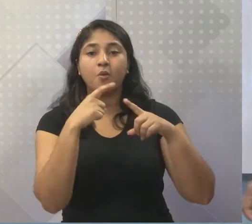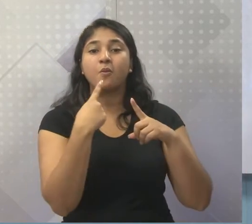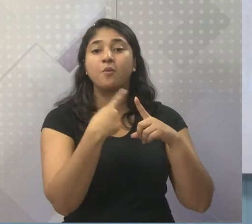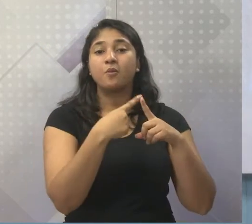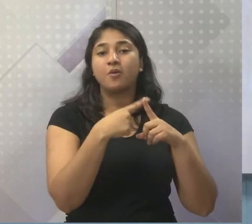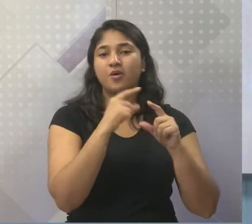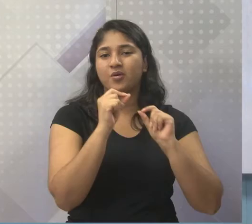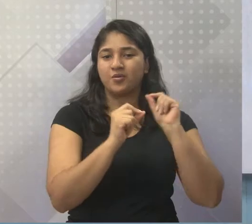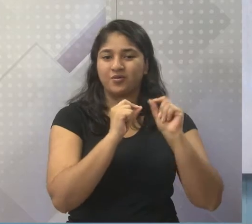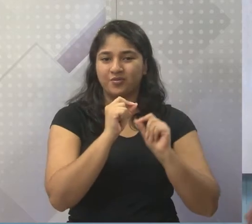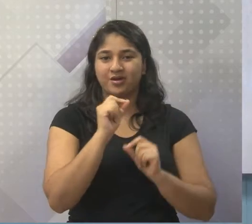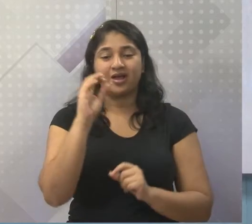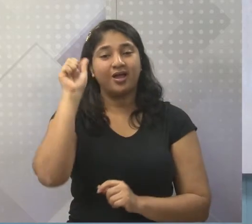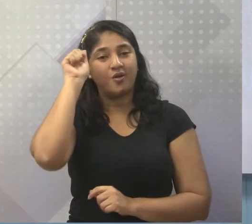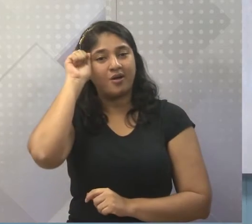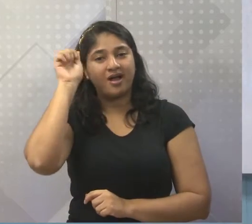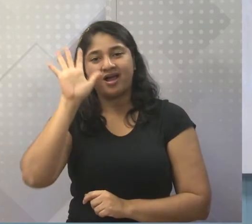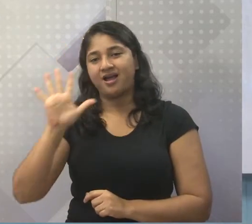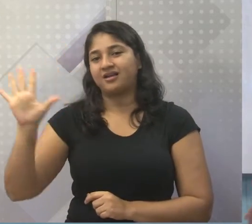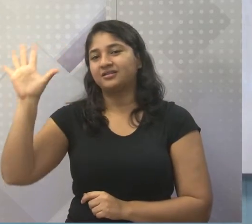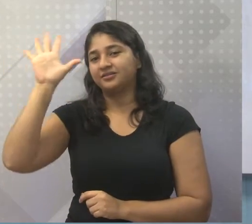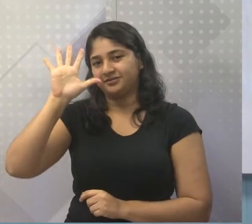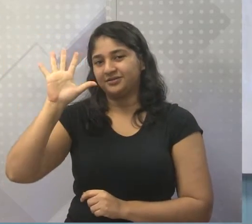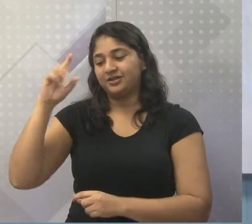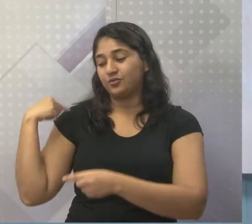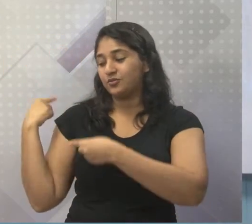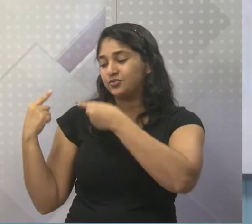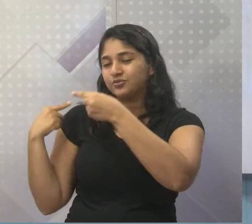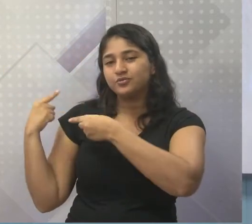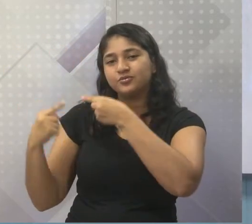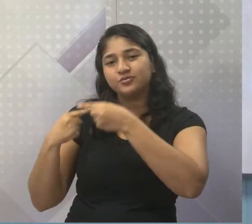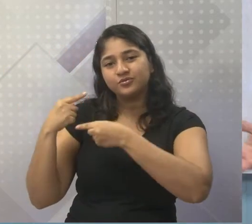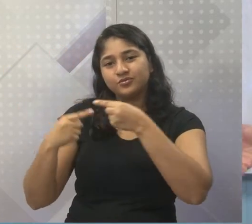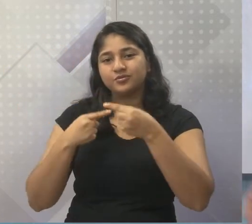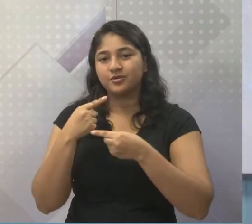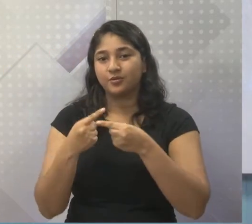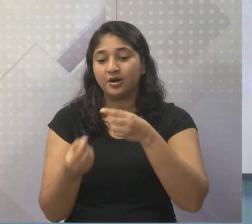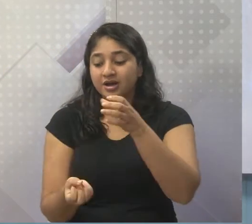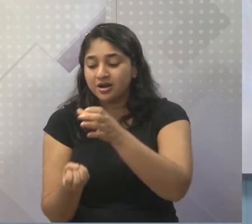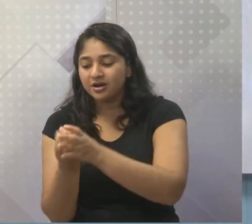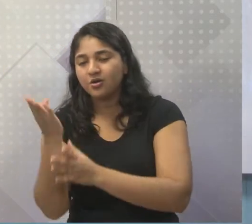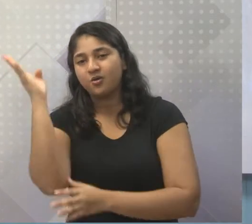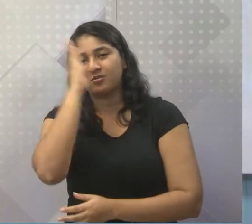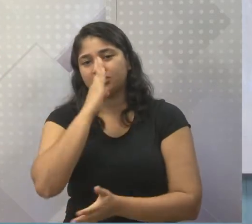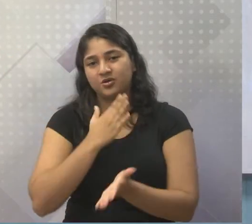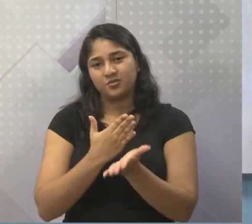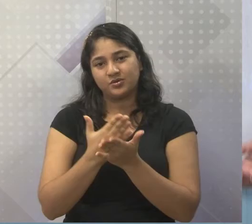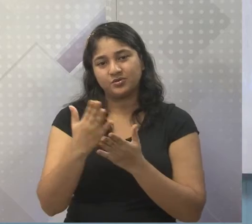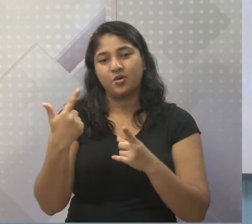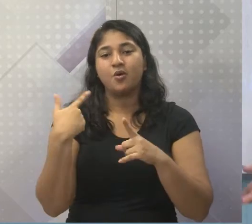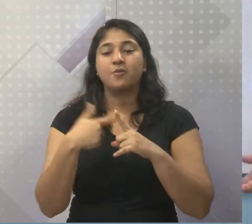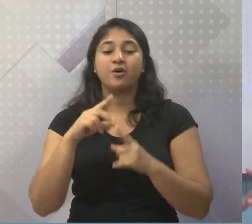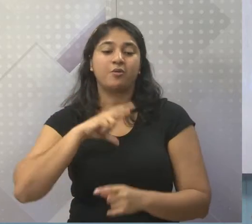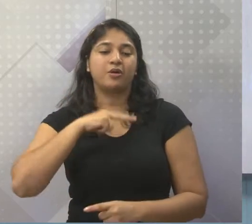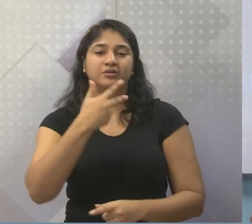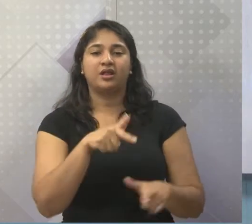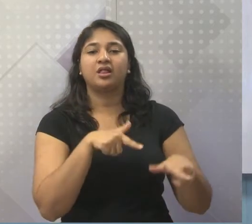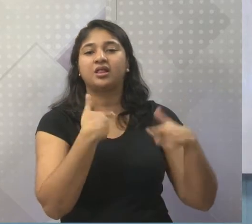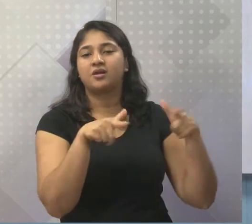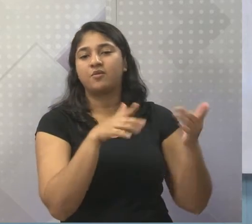dos africanos, dos afrodescendentes, dos afro-brasileiros. Eles construíram, porque os portugueses não trabalhavam,